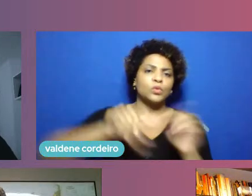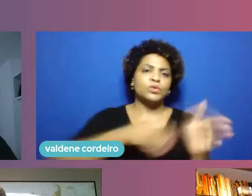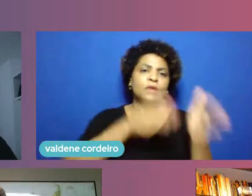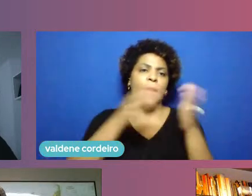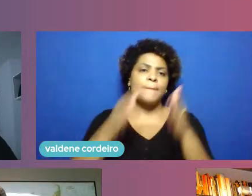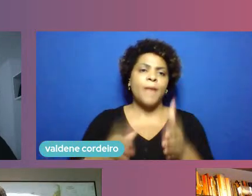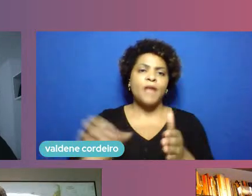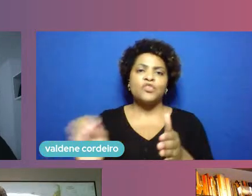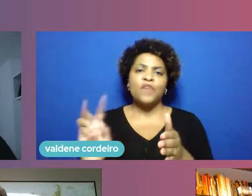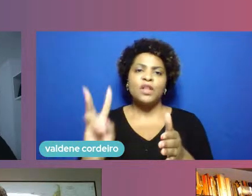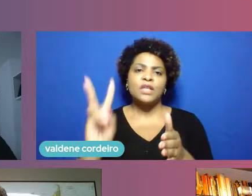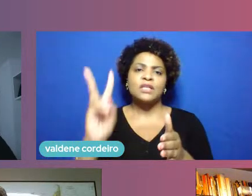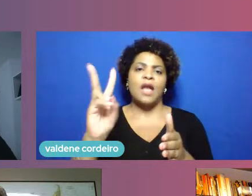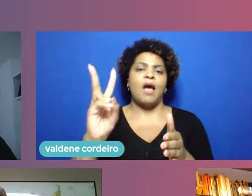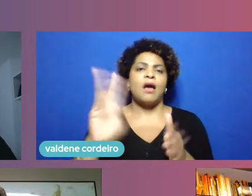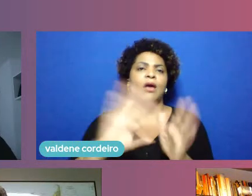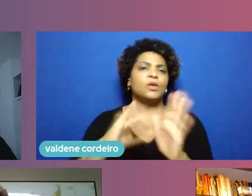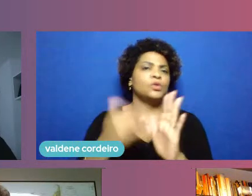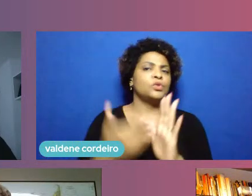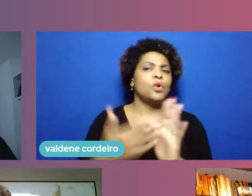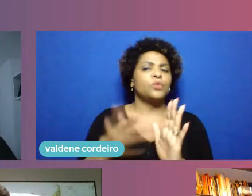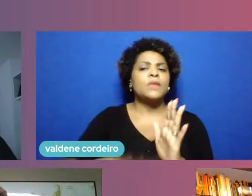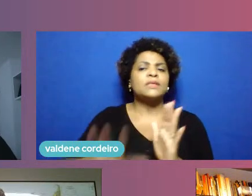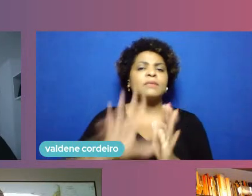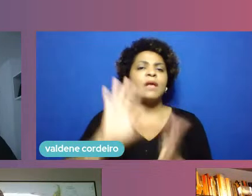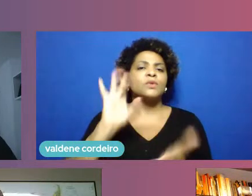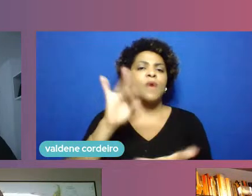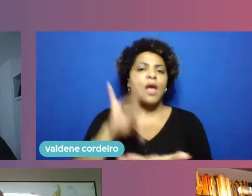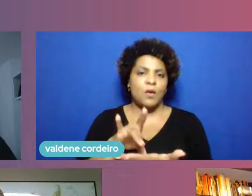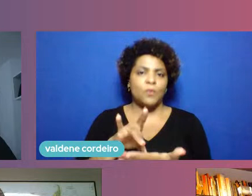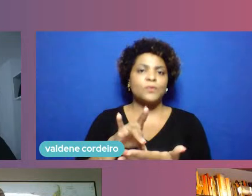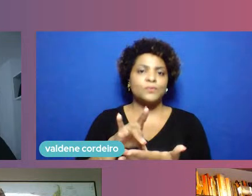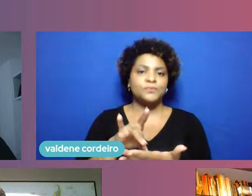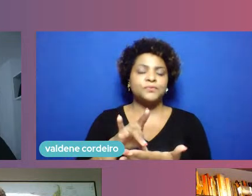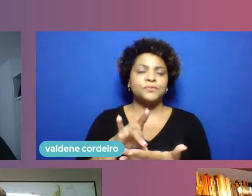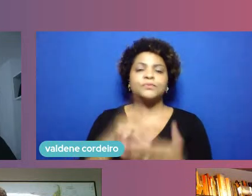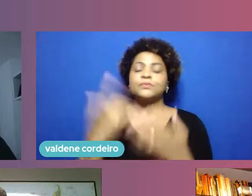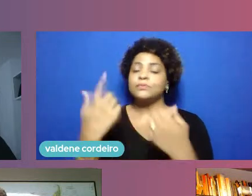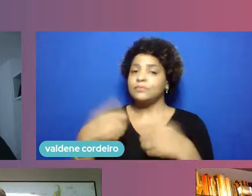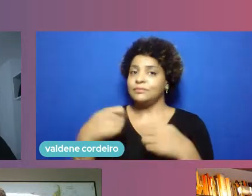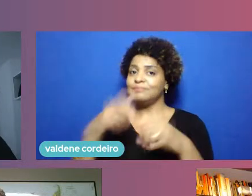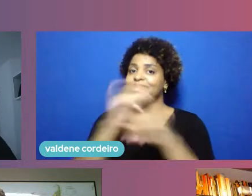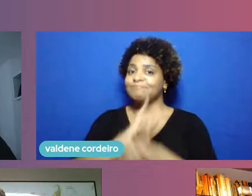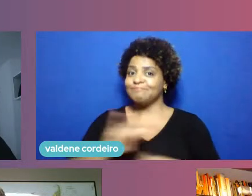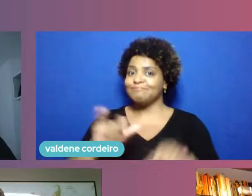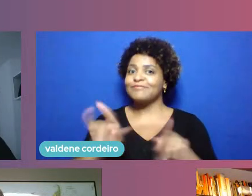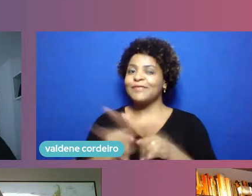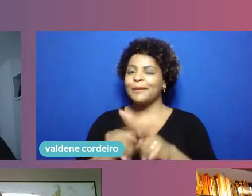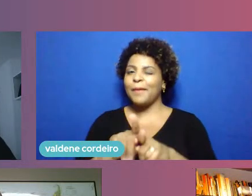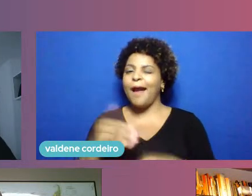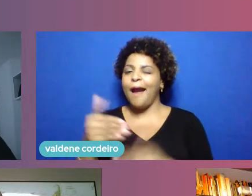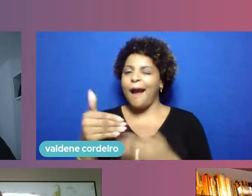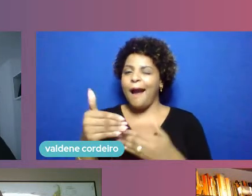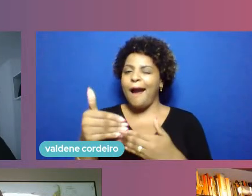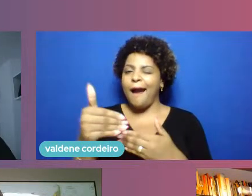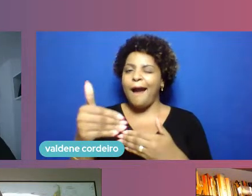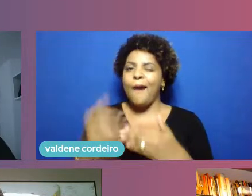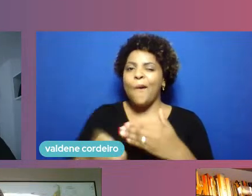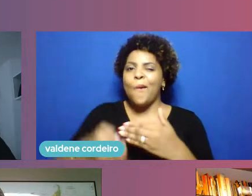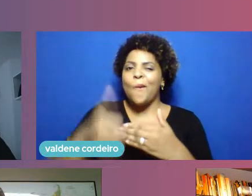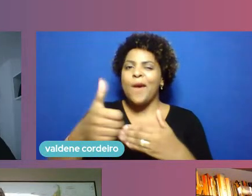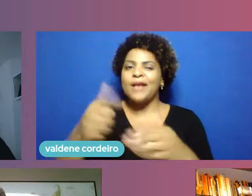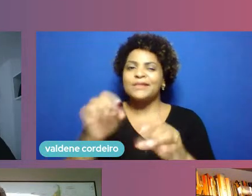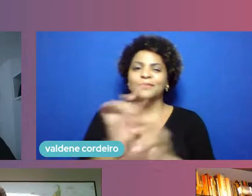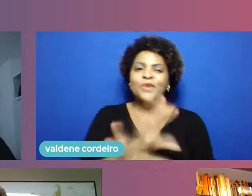campo, essa validação no espaço real. E a gente deve anunciar, também, em breve, está praticamente pronto as finalizações aí, o